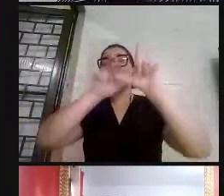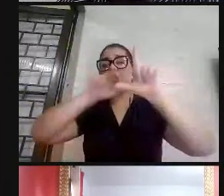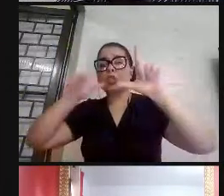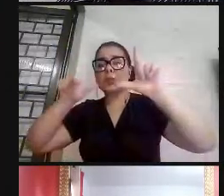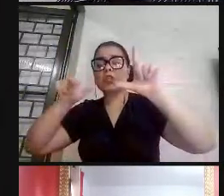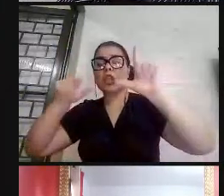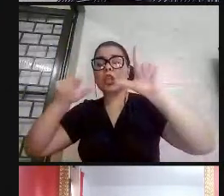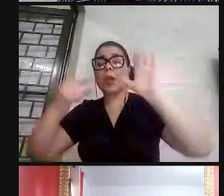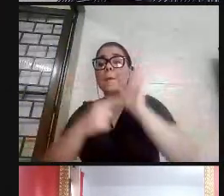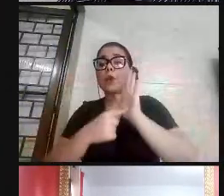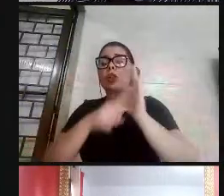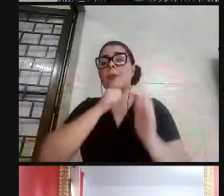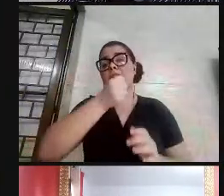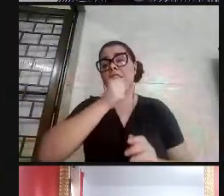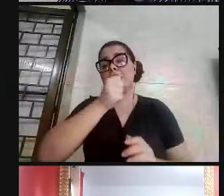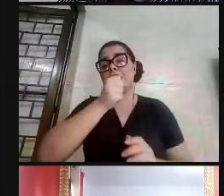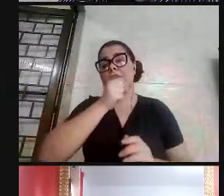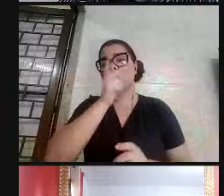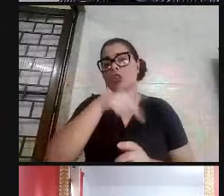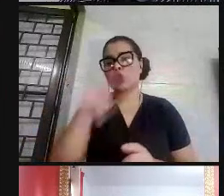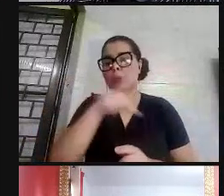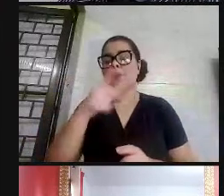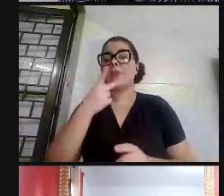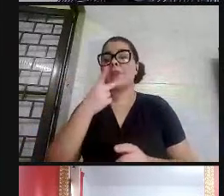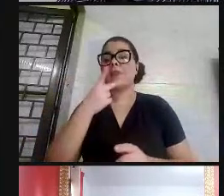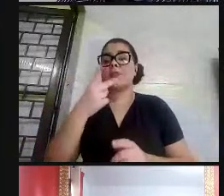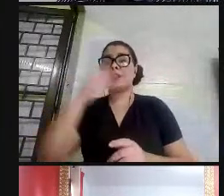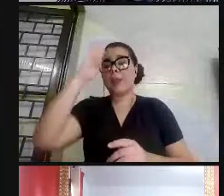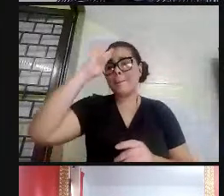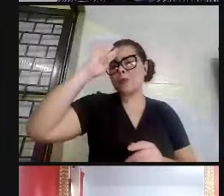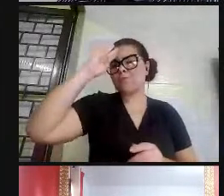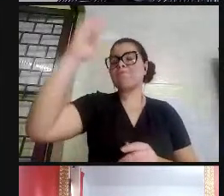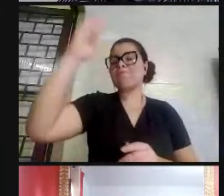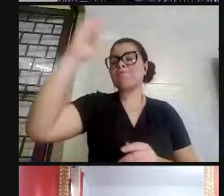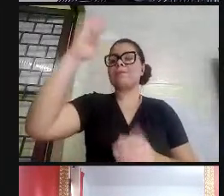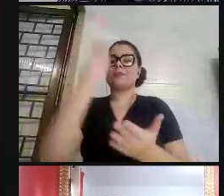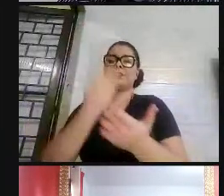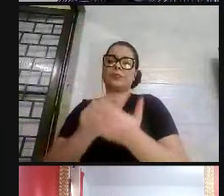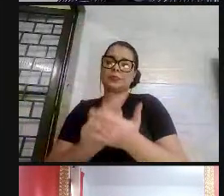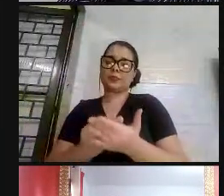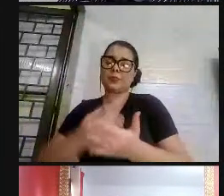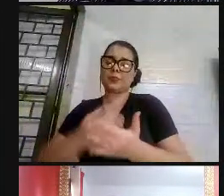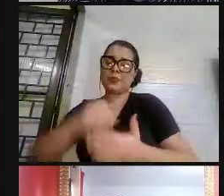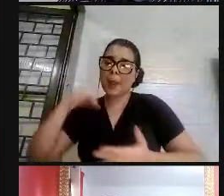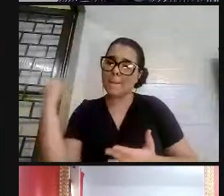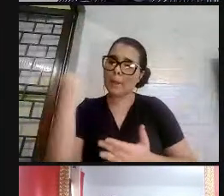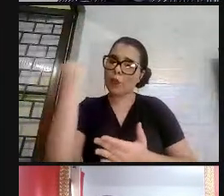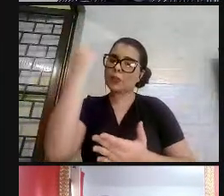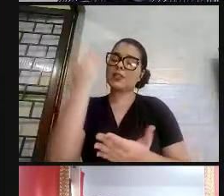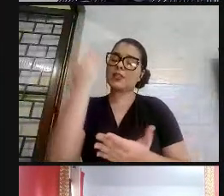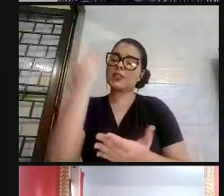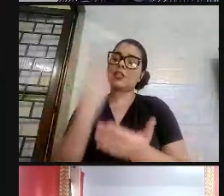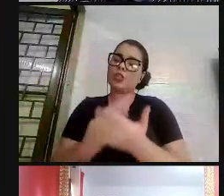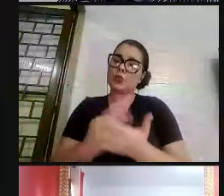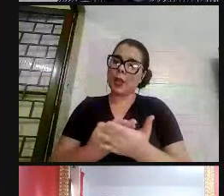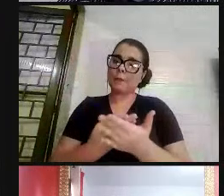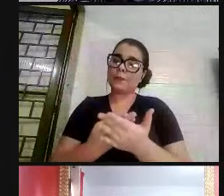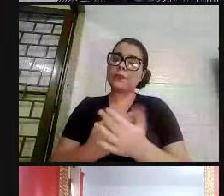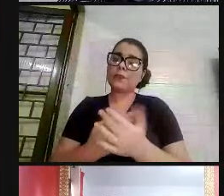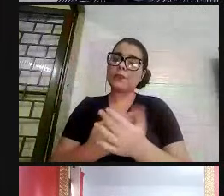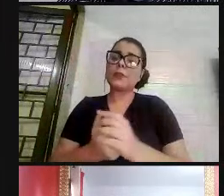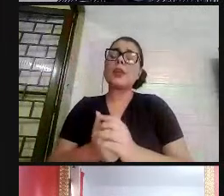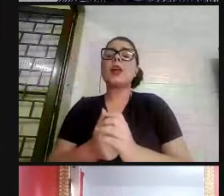os professores sobre a importância de se estudar. e assim, com muita